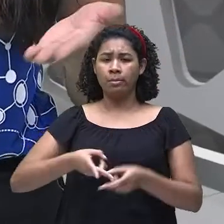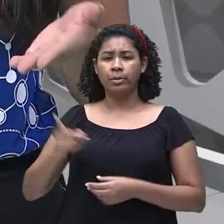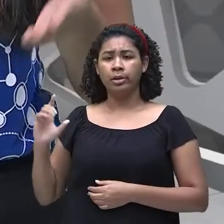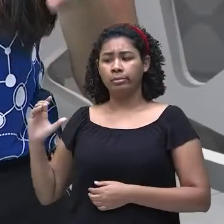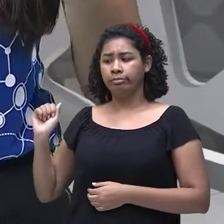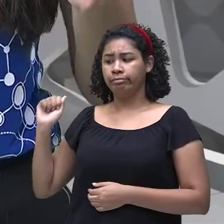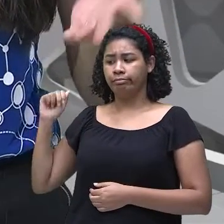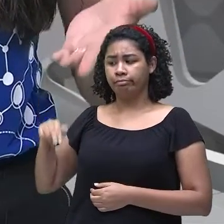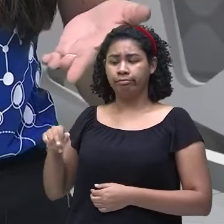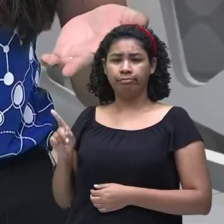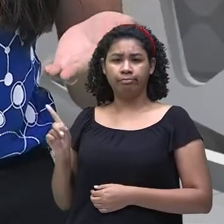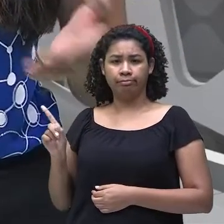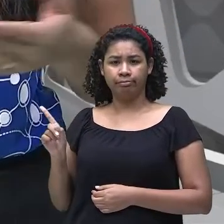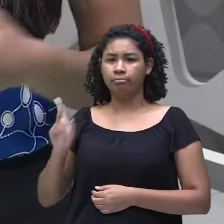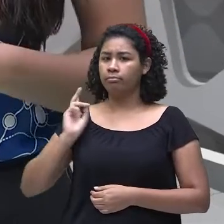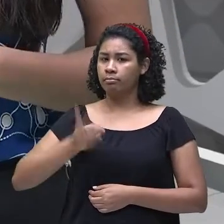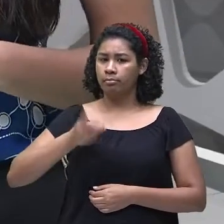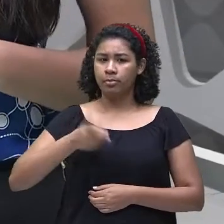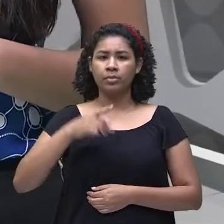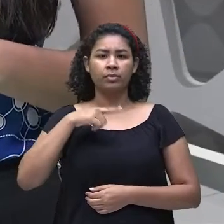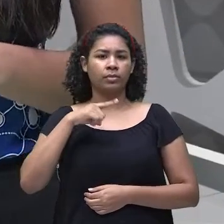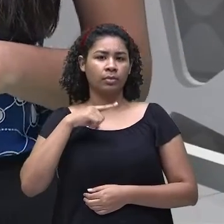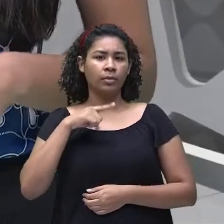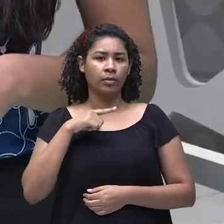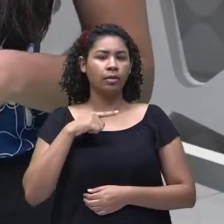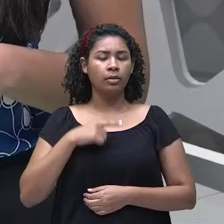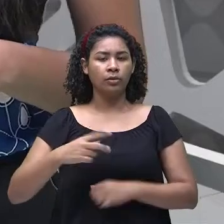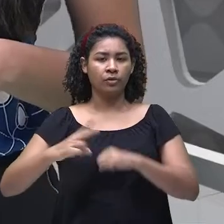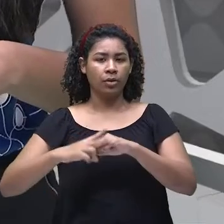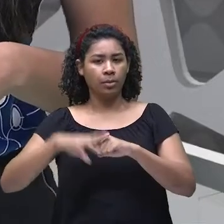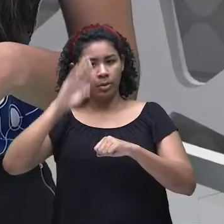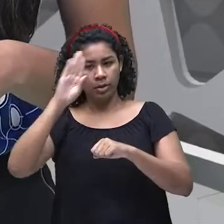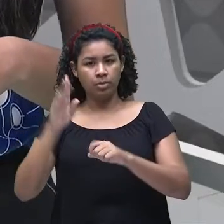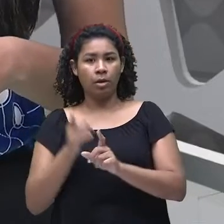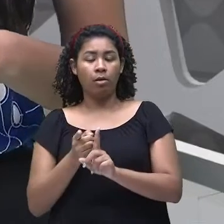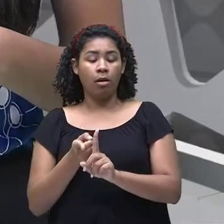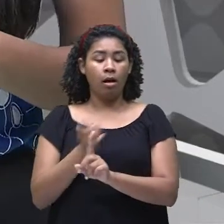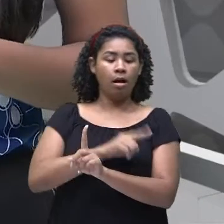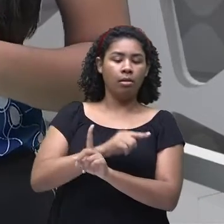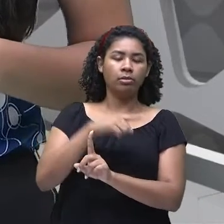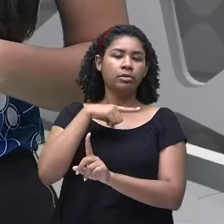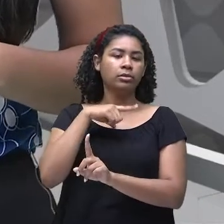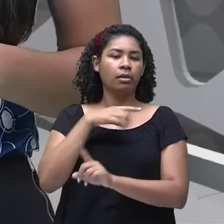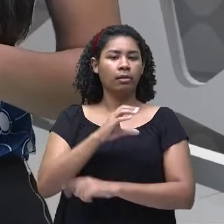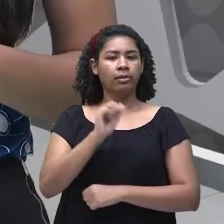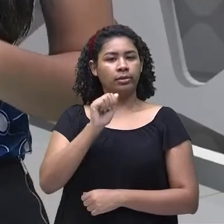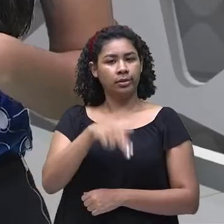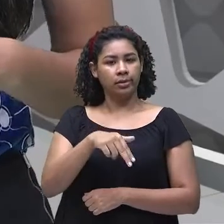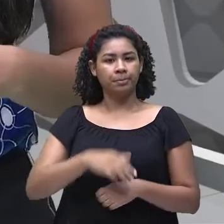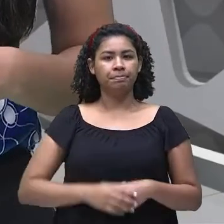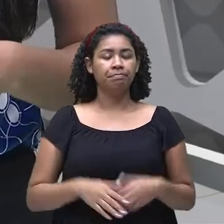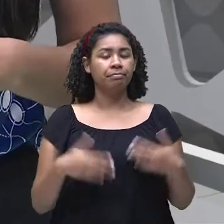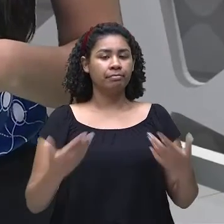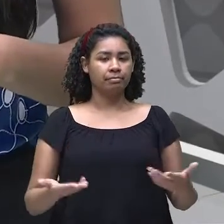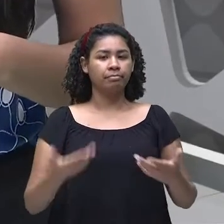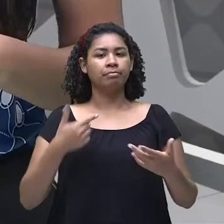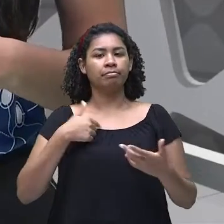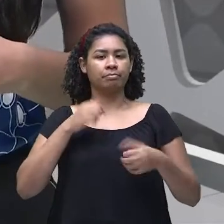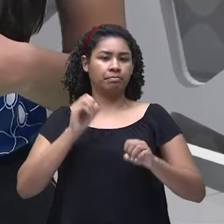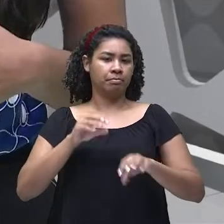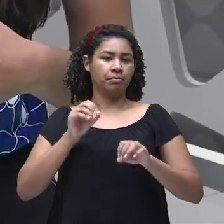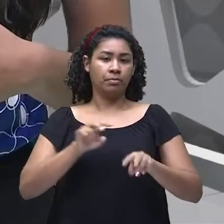Apenas, né? Antecedendo aí o verbo principal. E a gente estudou aqui o verbo can, o modal verb can,